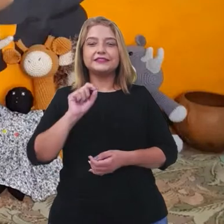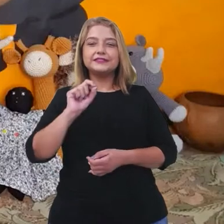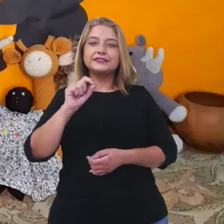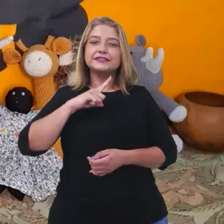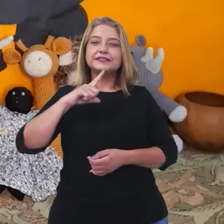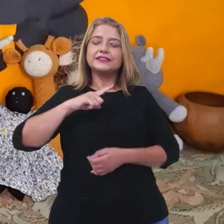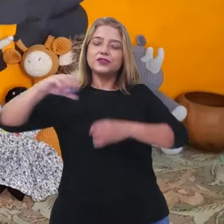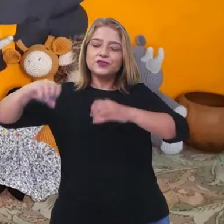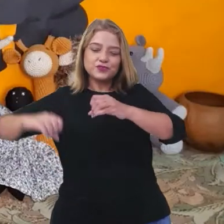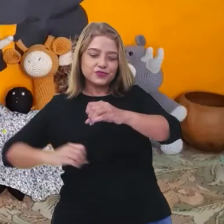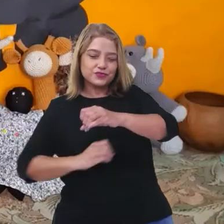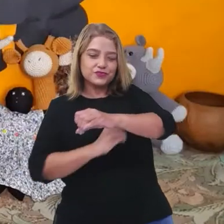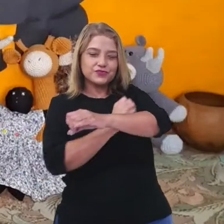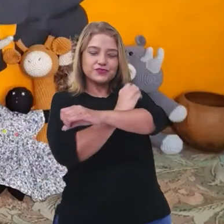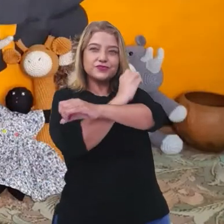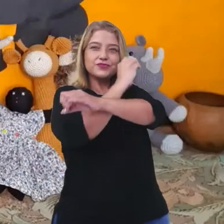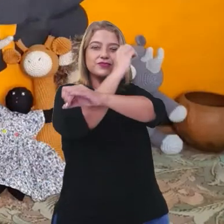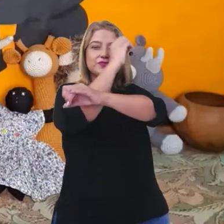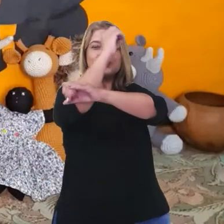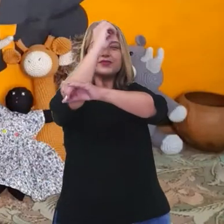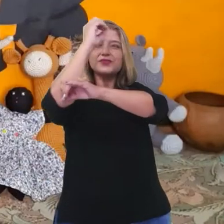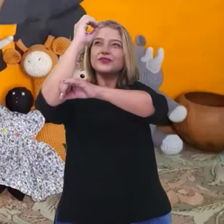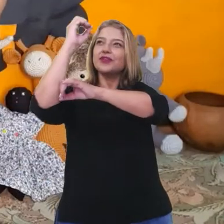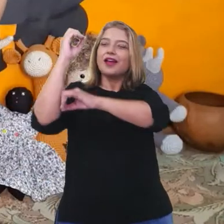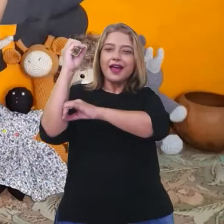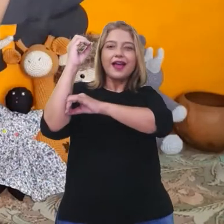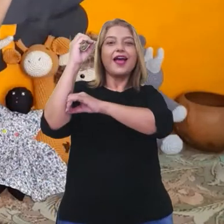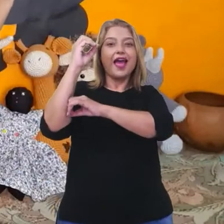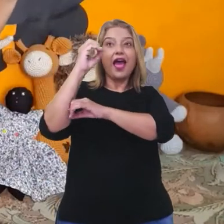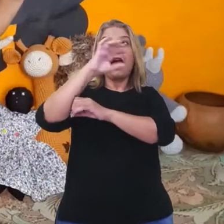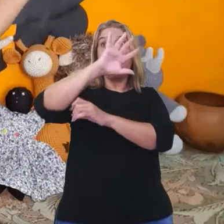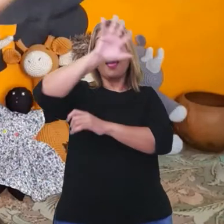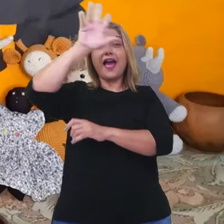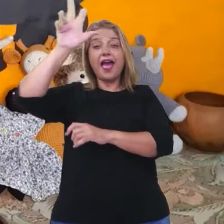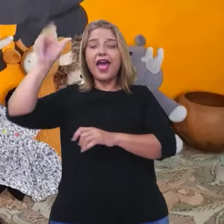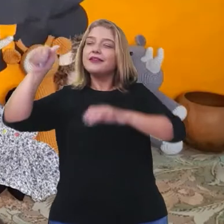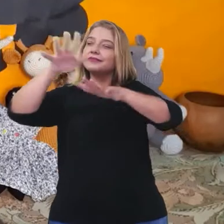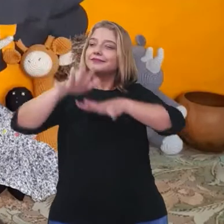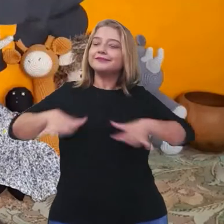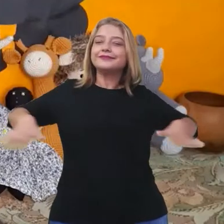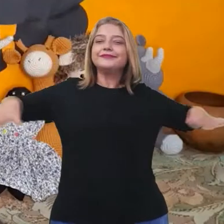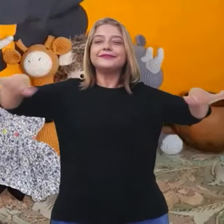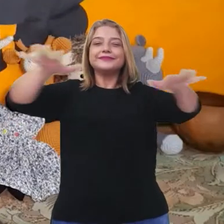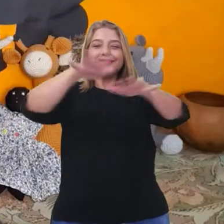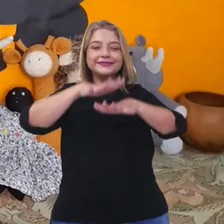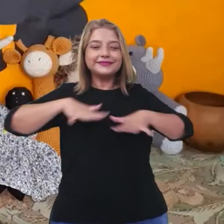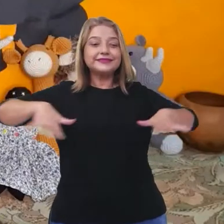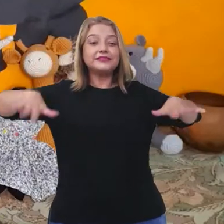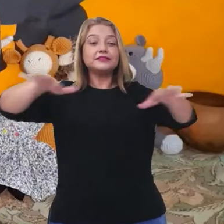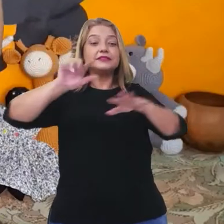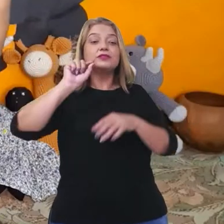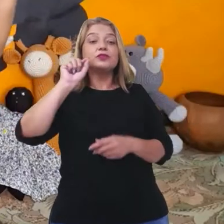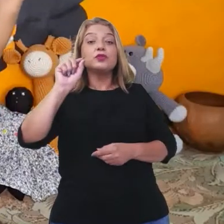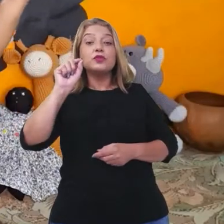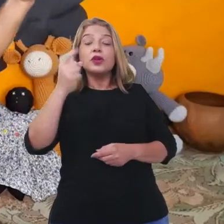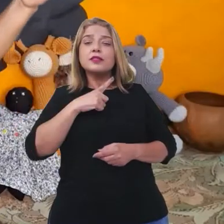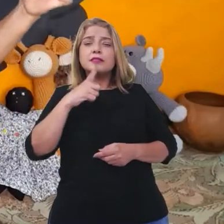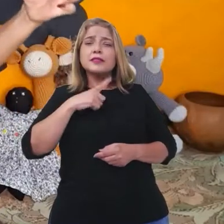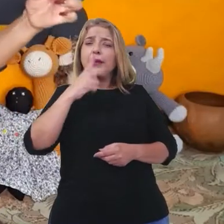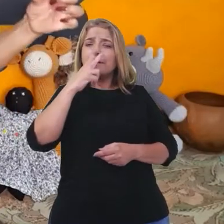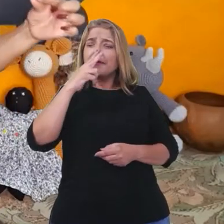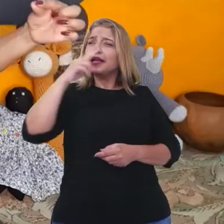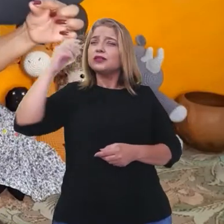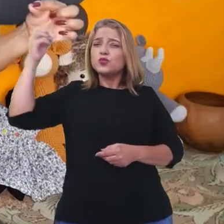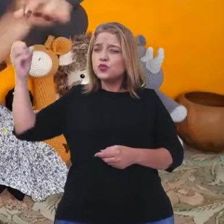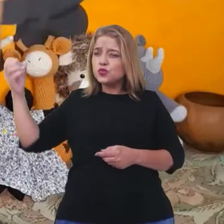nasceu, nasceu, Havana africana e um filho de luz foi parar